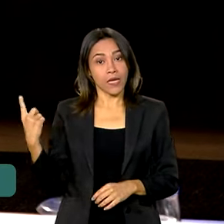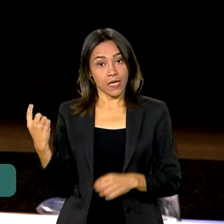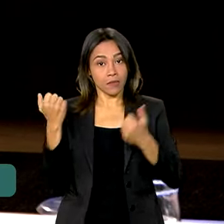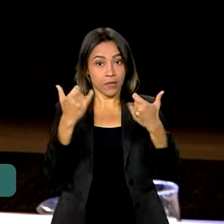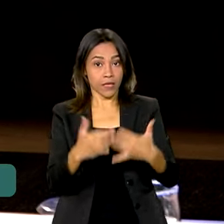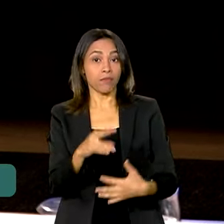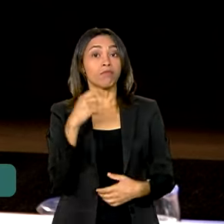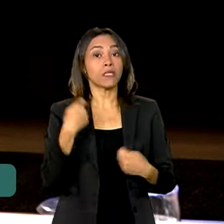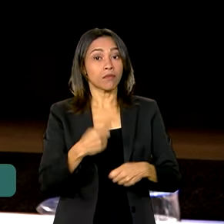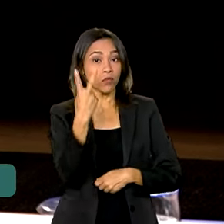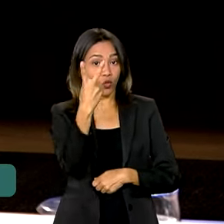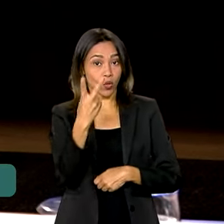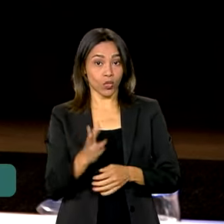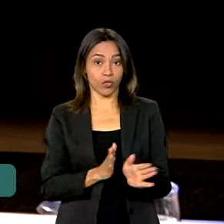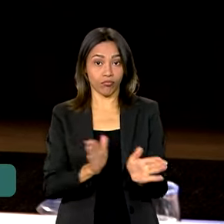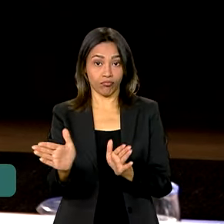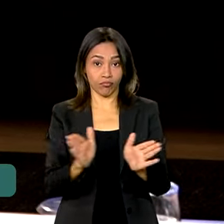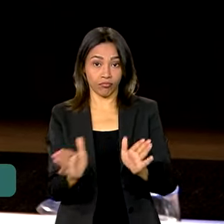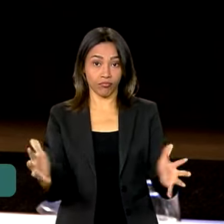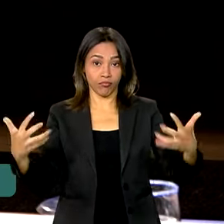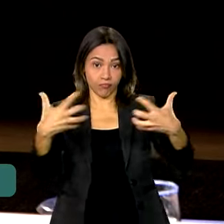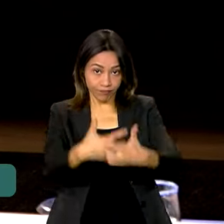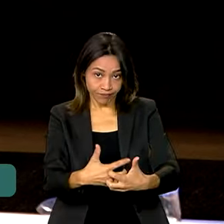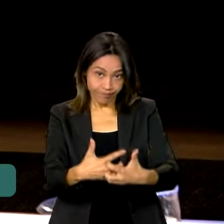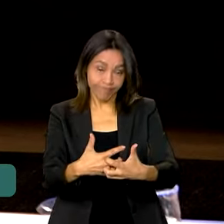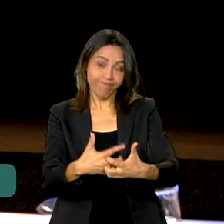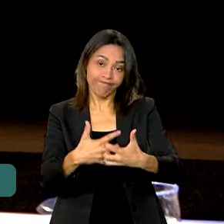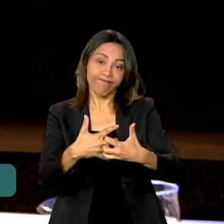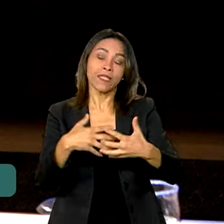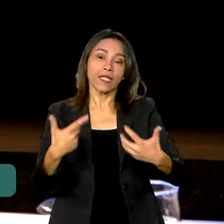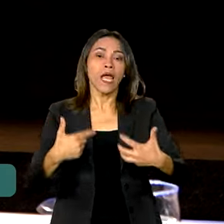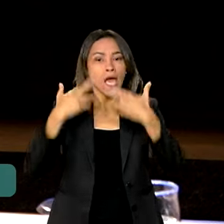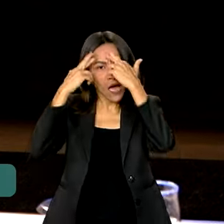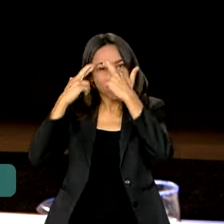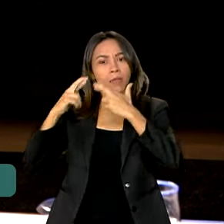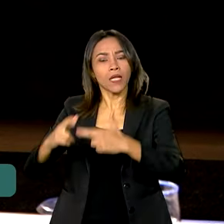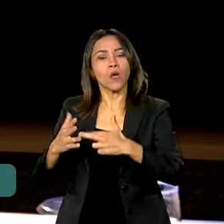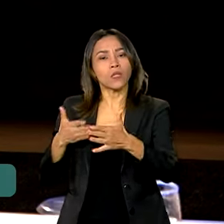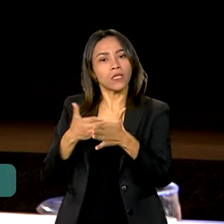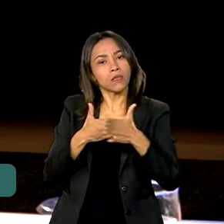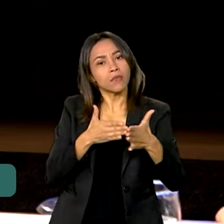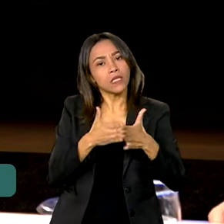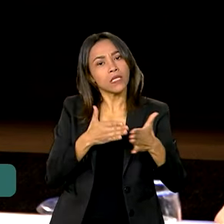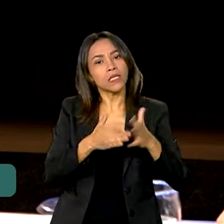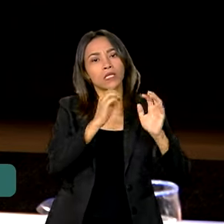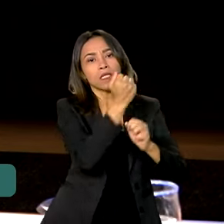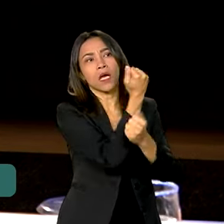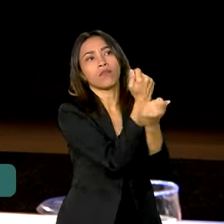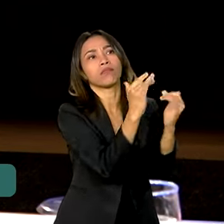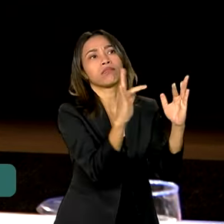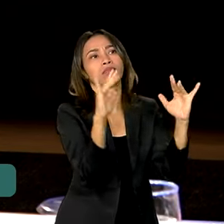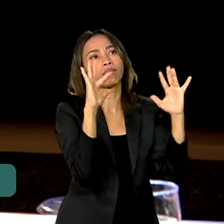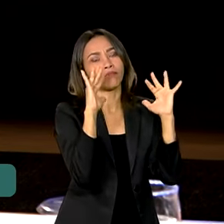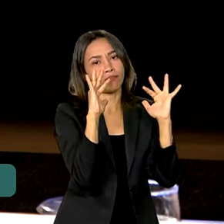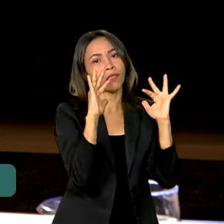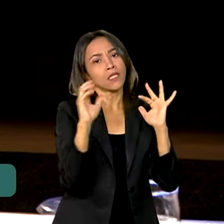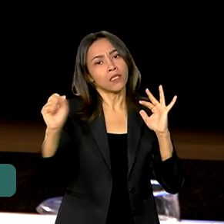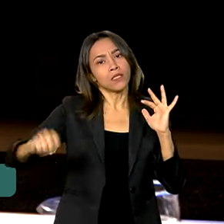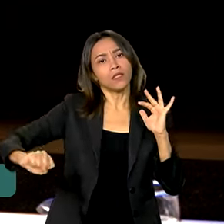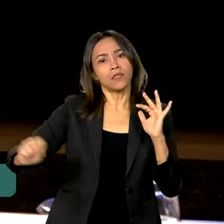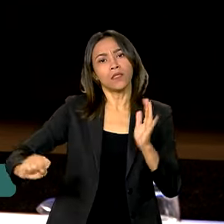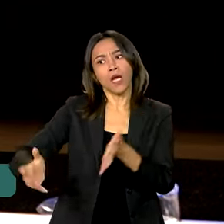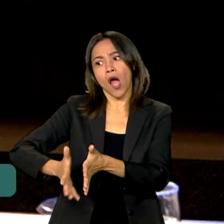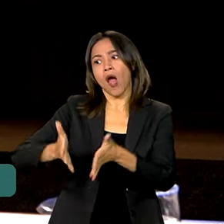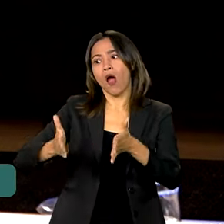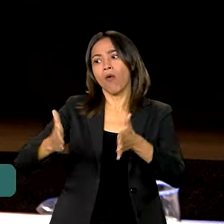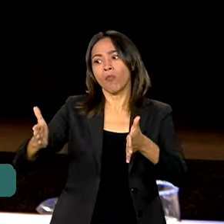as duas coisas, desenvolver e preservar, respeitar os limites da natureza. E a gente pode, sim, aumentar a